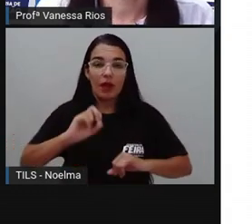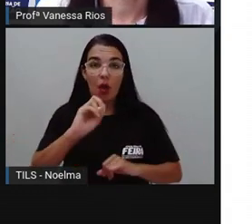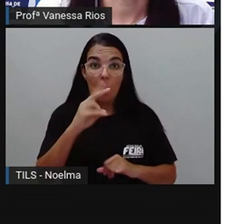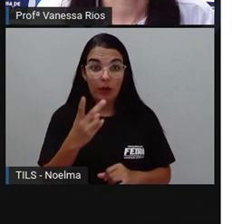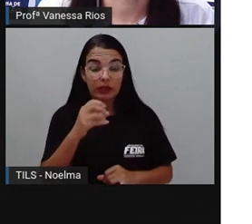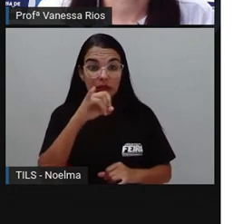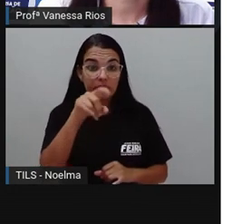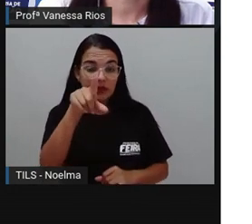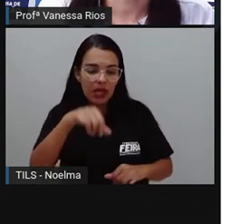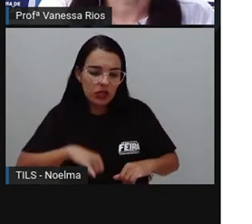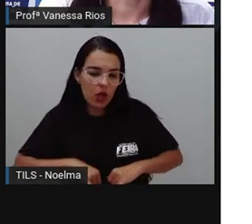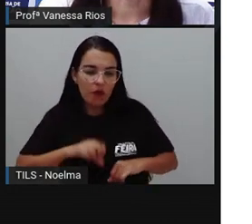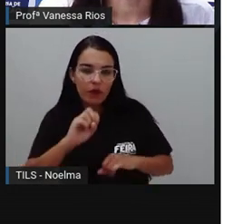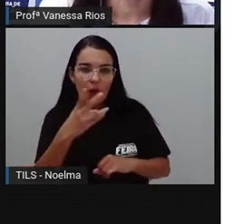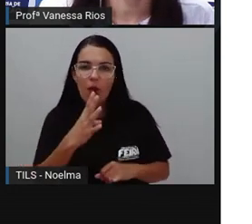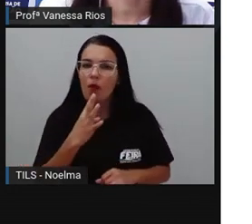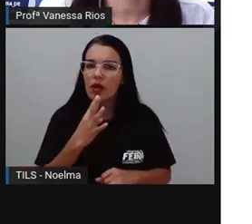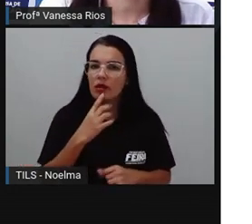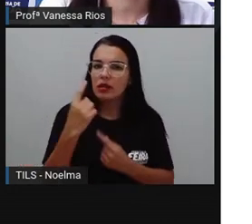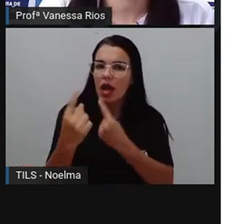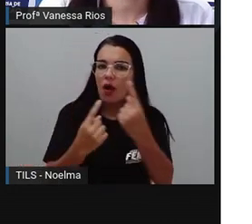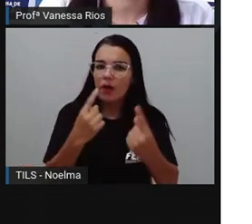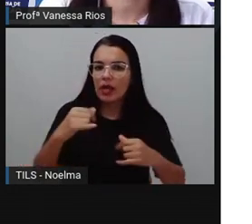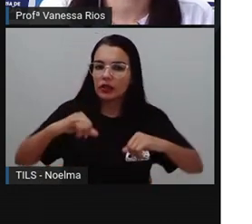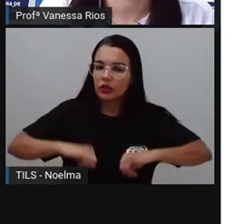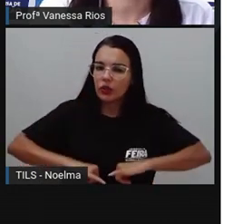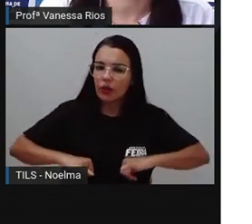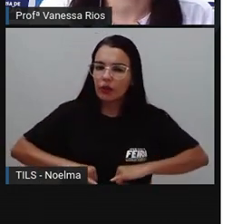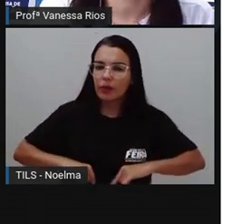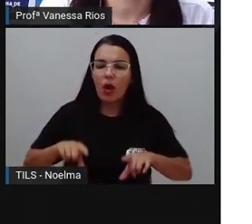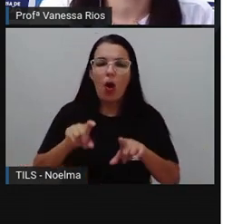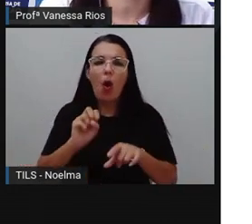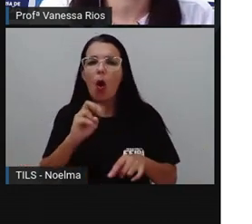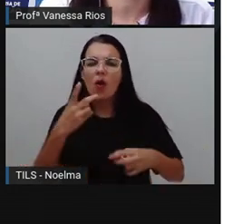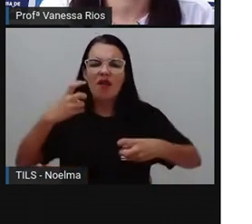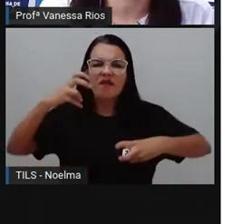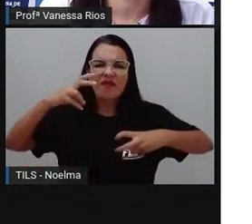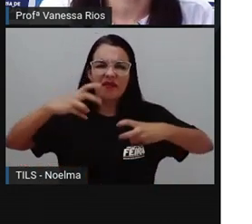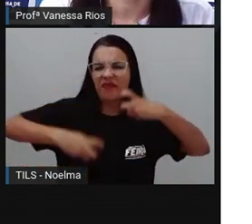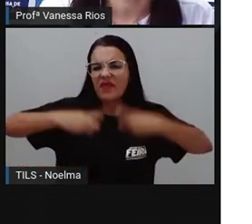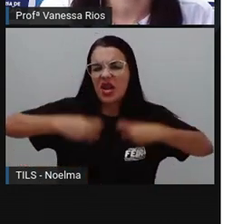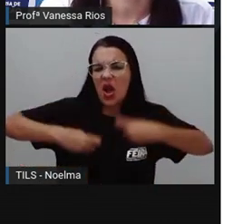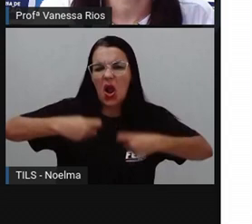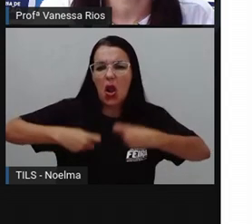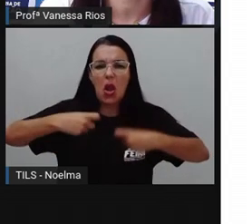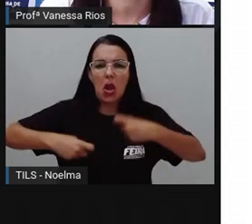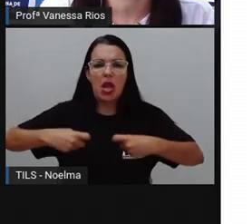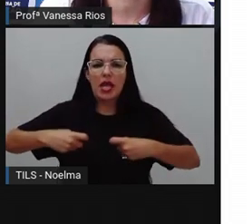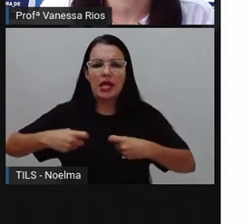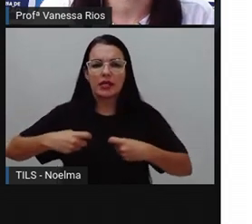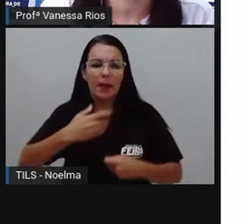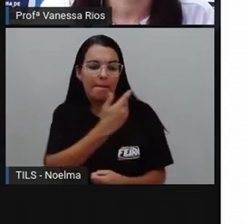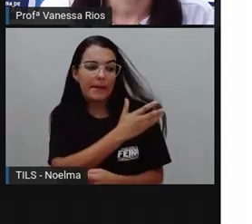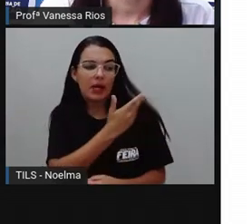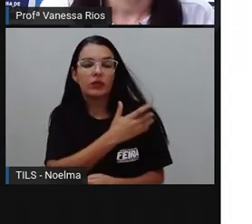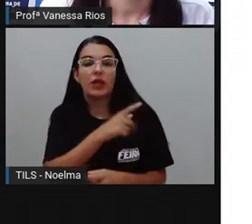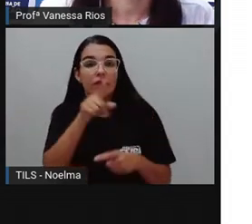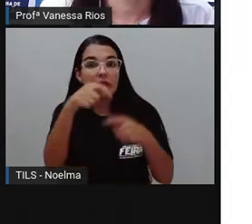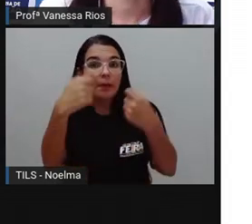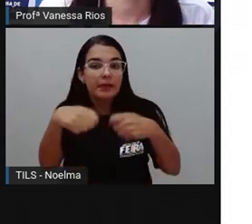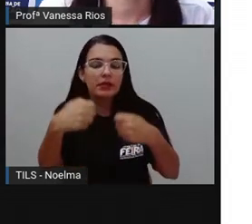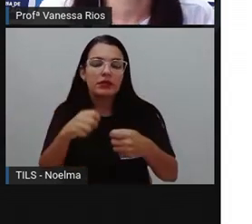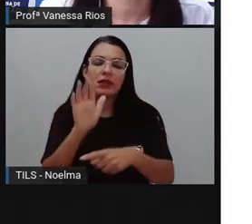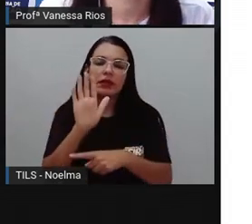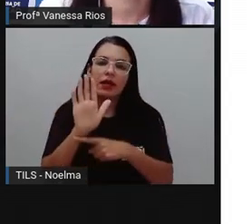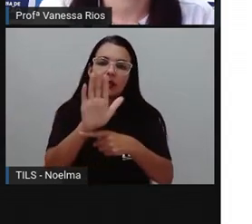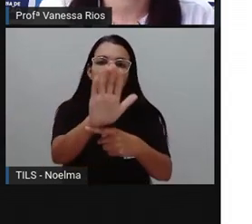alguém que sofre bullying ou qualquer outro tipo de violência, segregação, procure ajudar, mas